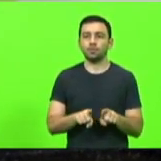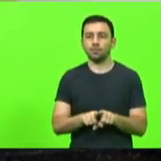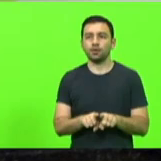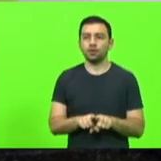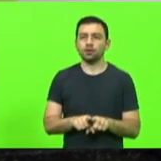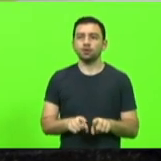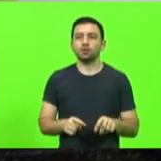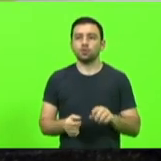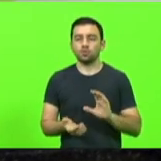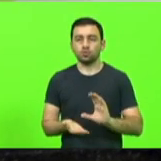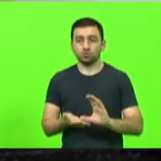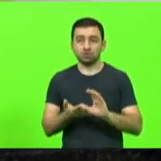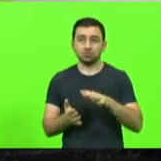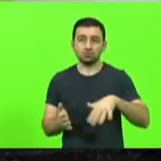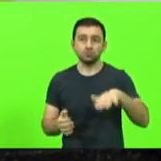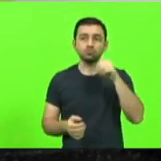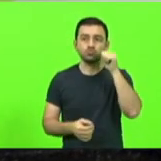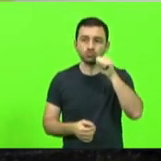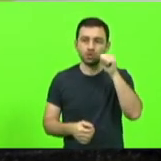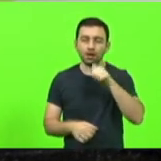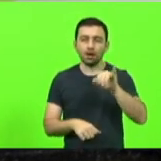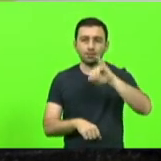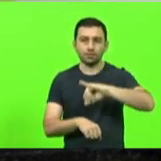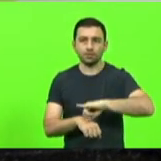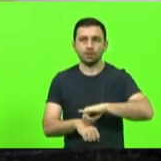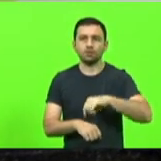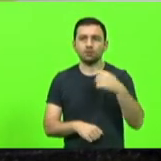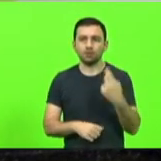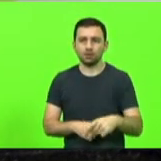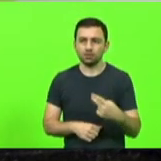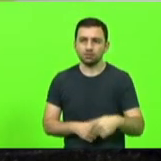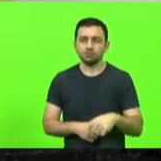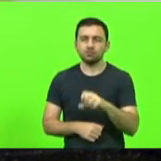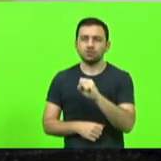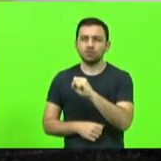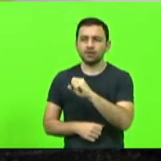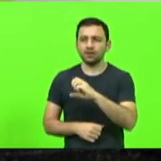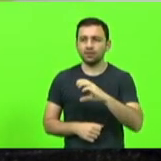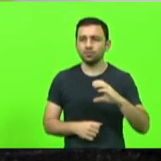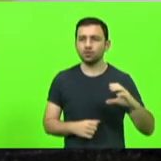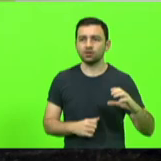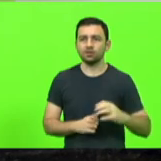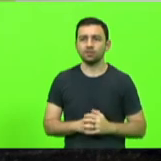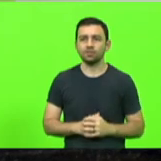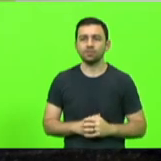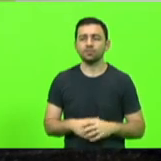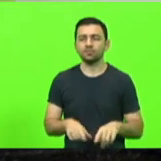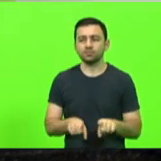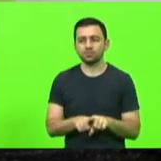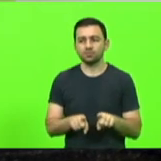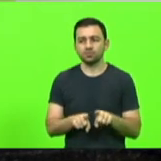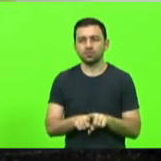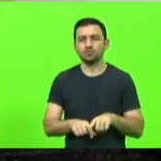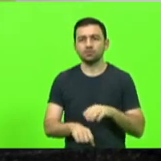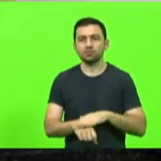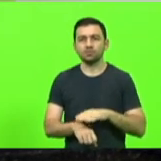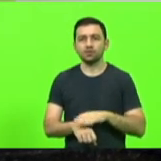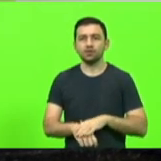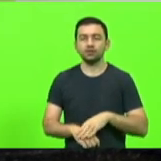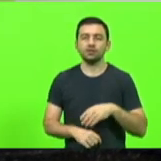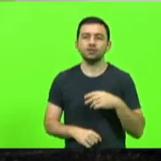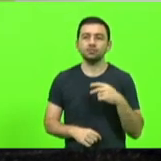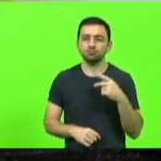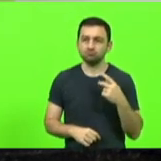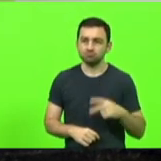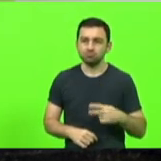Florianópolis, capital dos catarinenses. Sua credibilidade se fortalece ainda mais ao compor